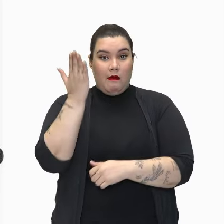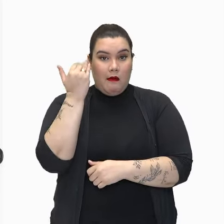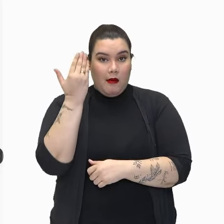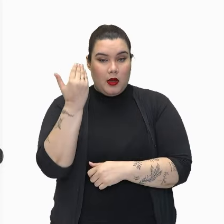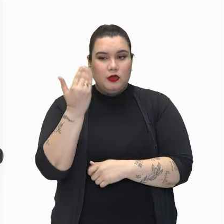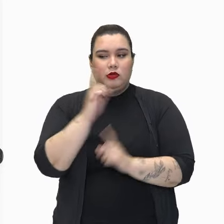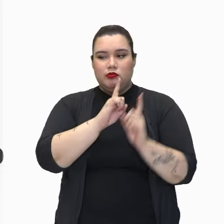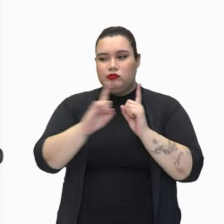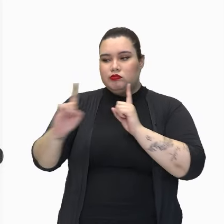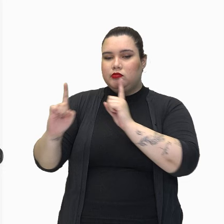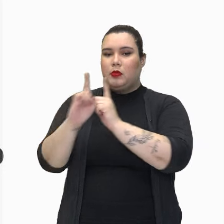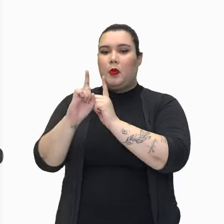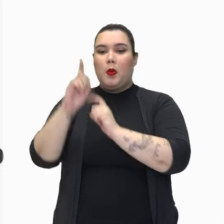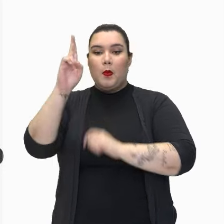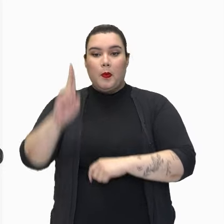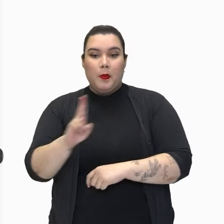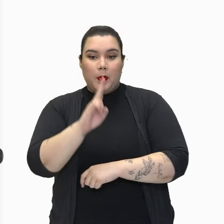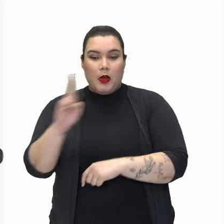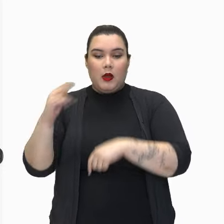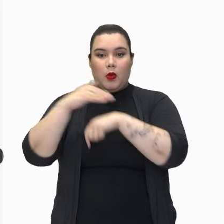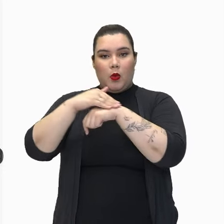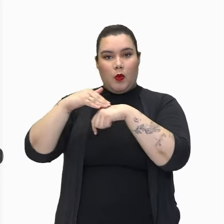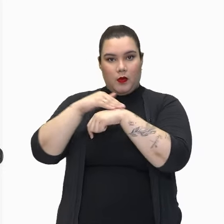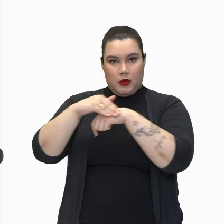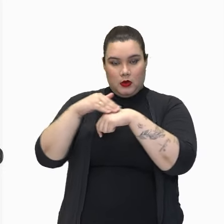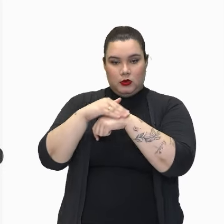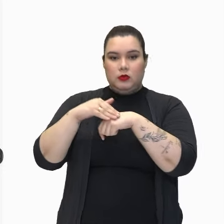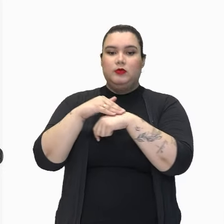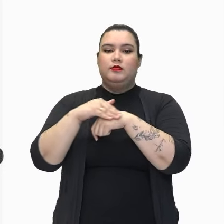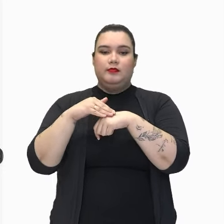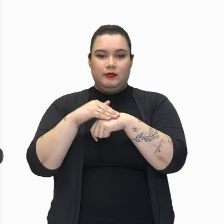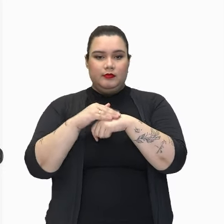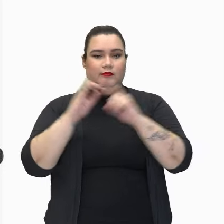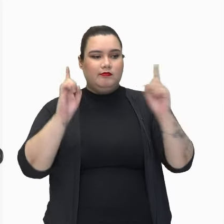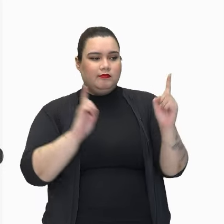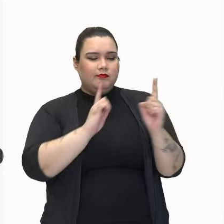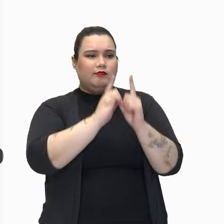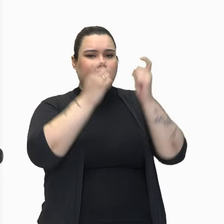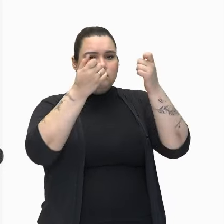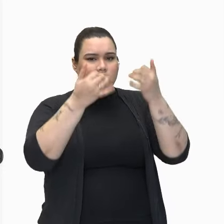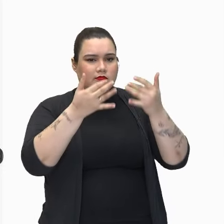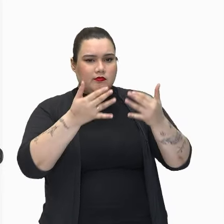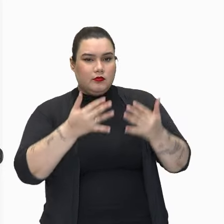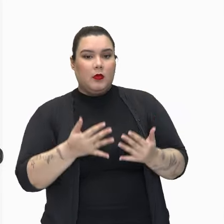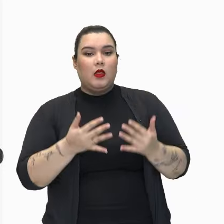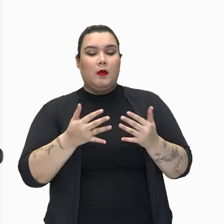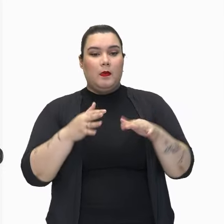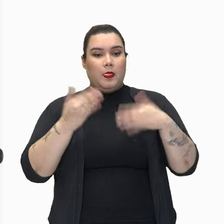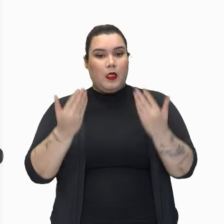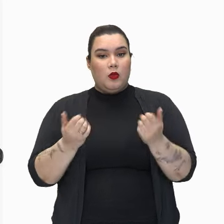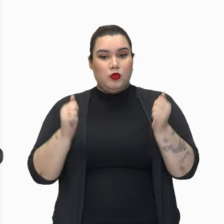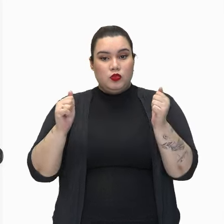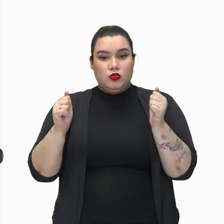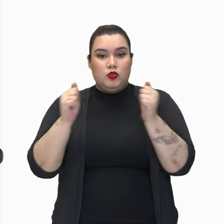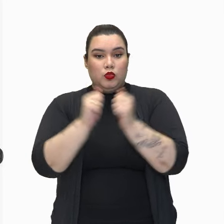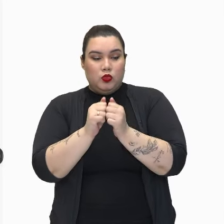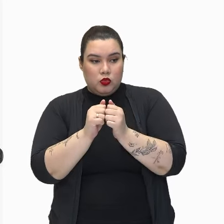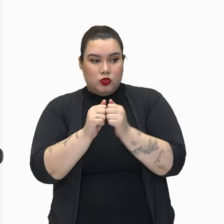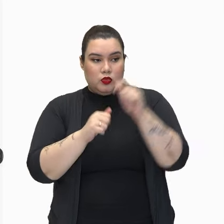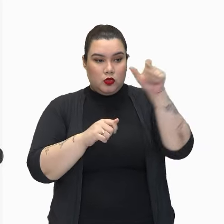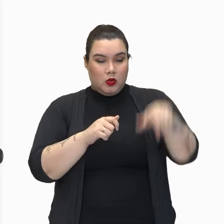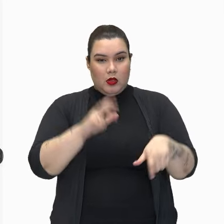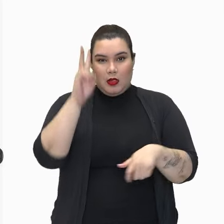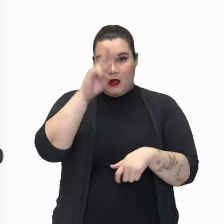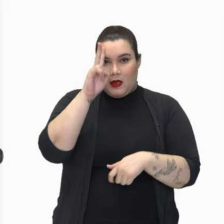partir, teve com o padre uma derradeira conversa, muito edificante e vasta. E junto com um casal de